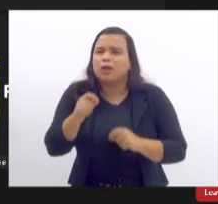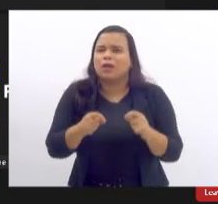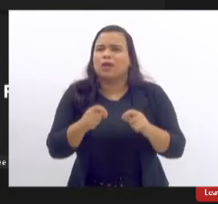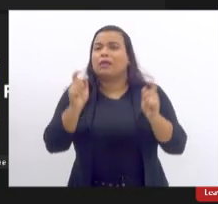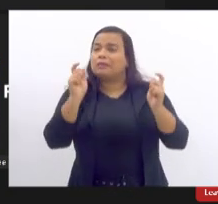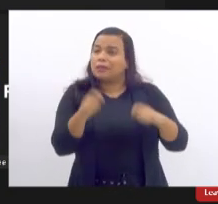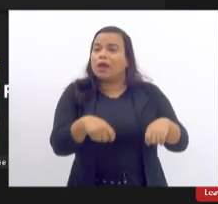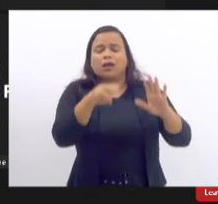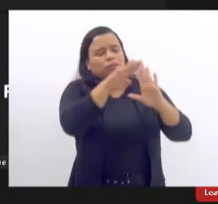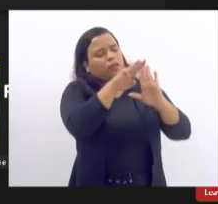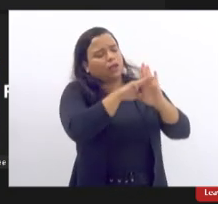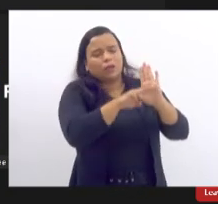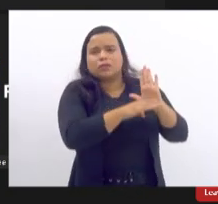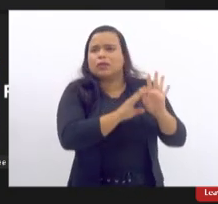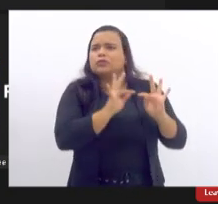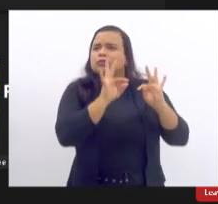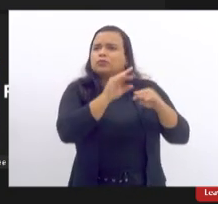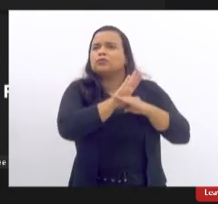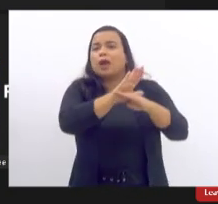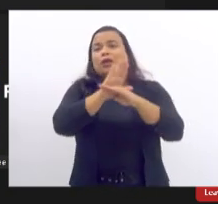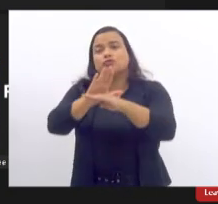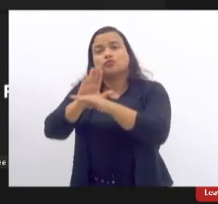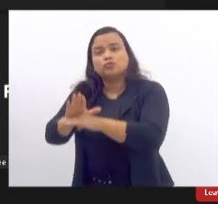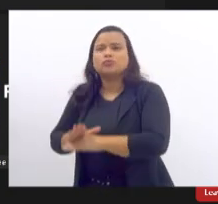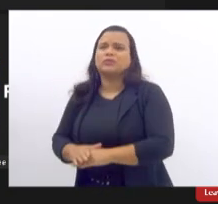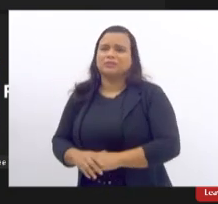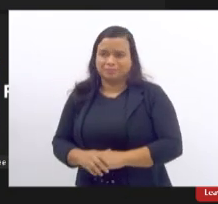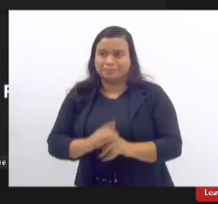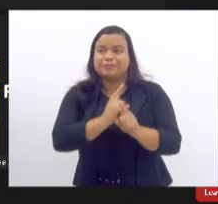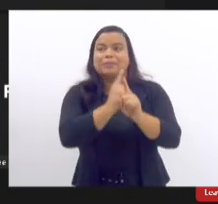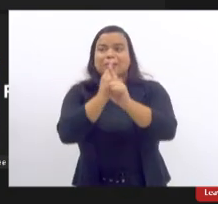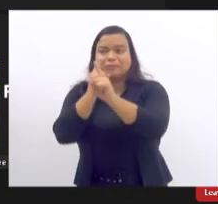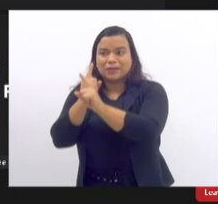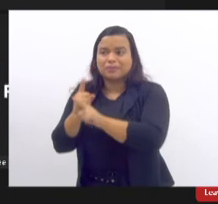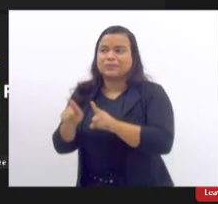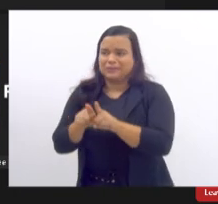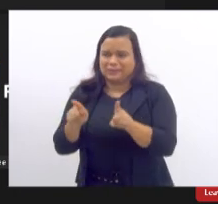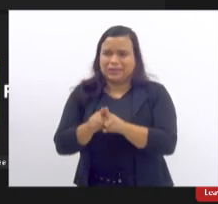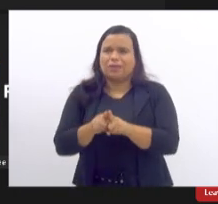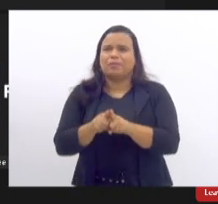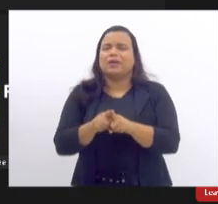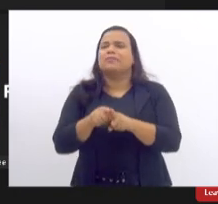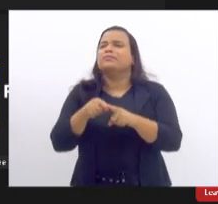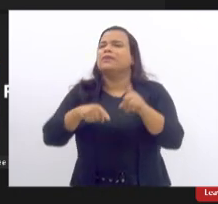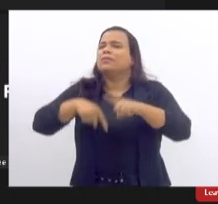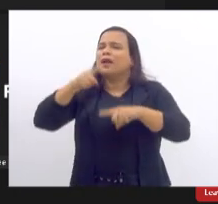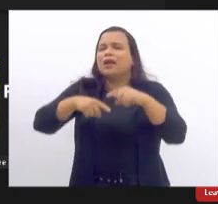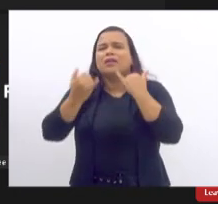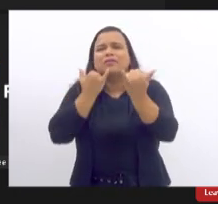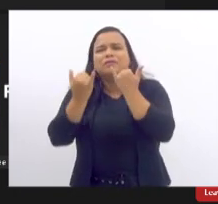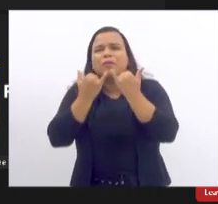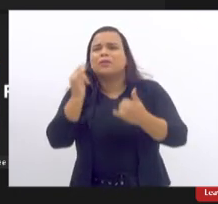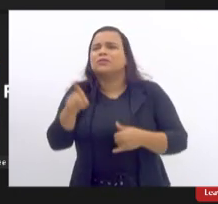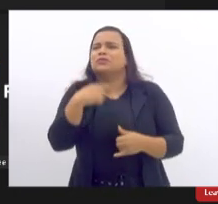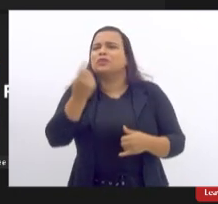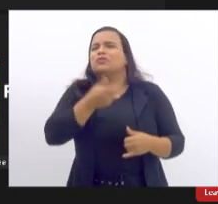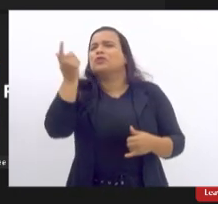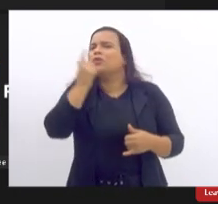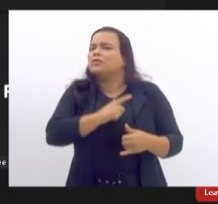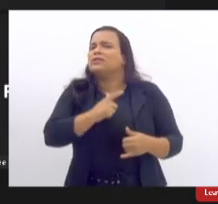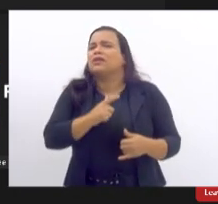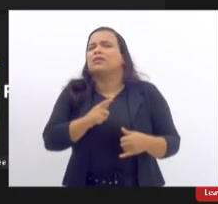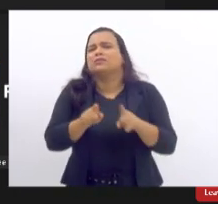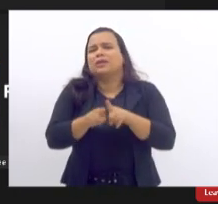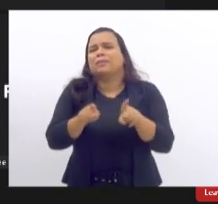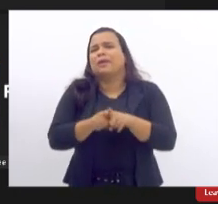que esses dados nos forneçam elementos ricos para que a gente consiga fazer um